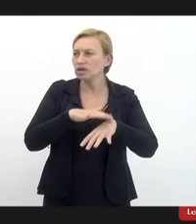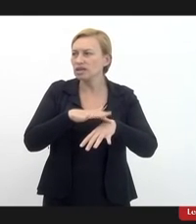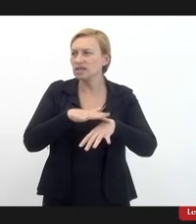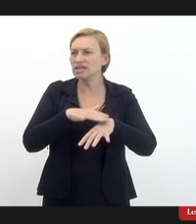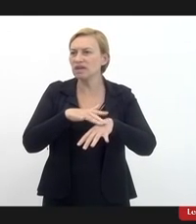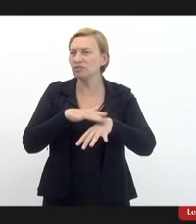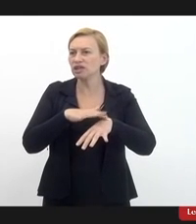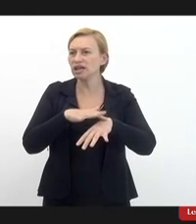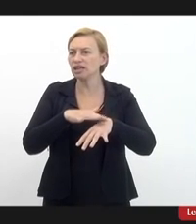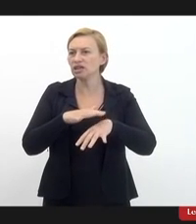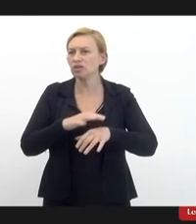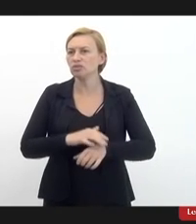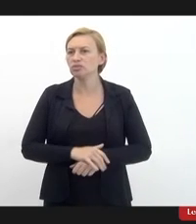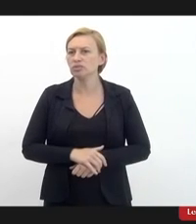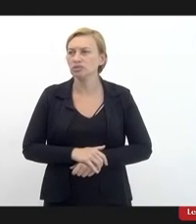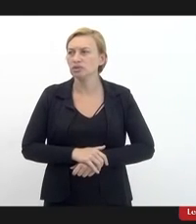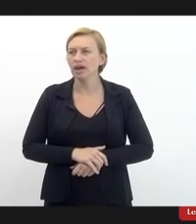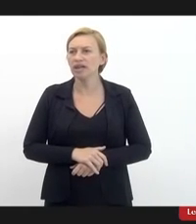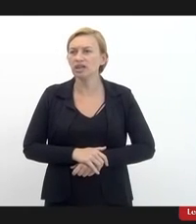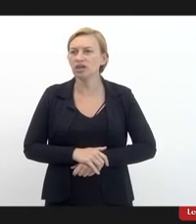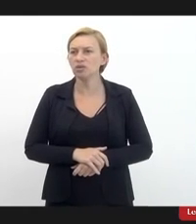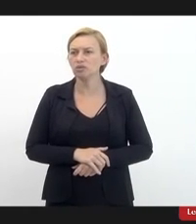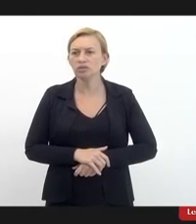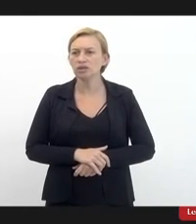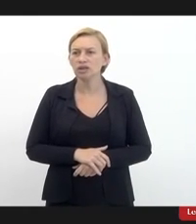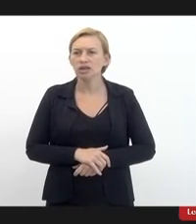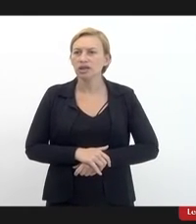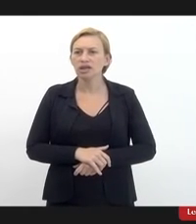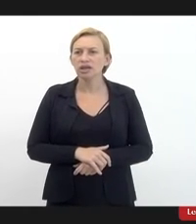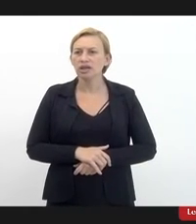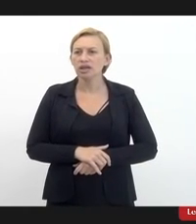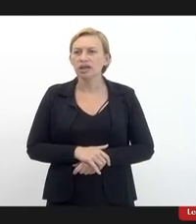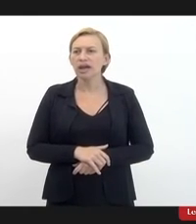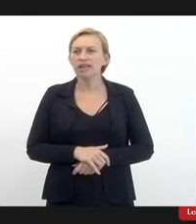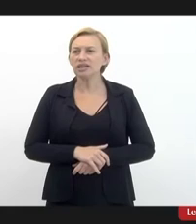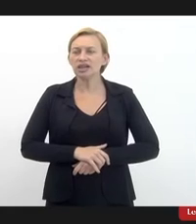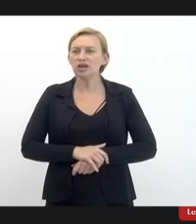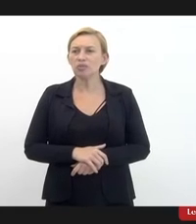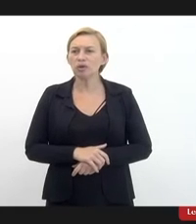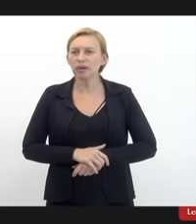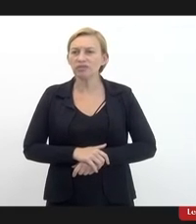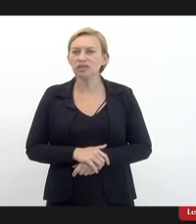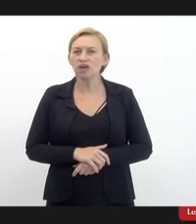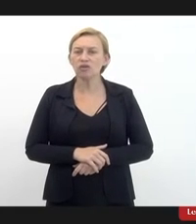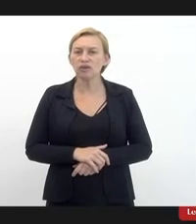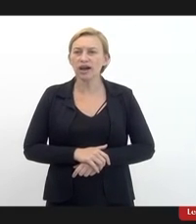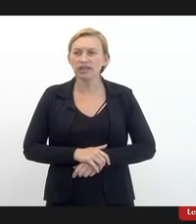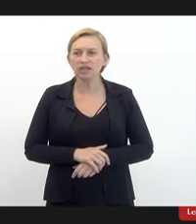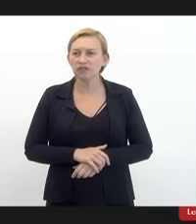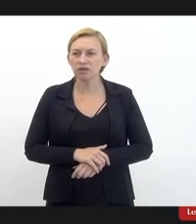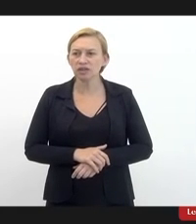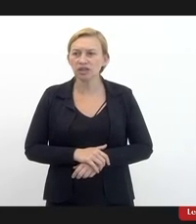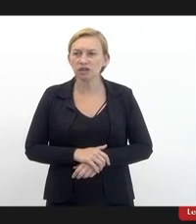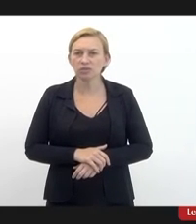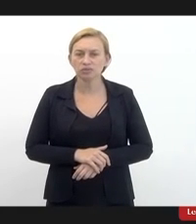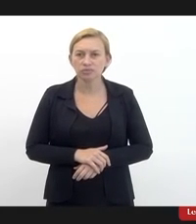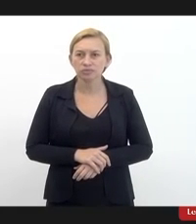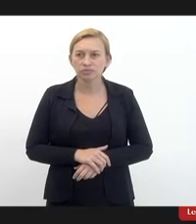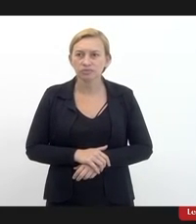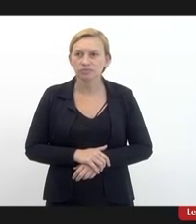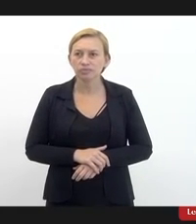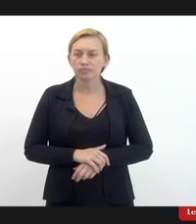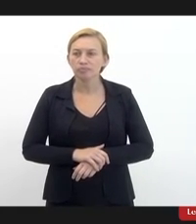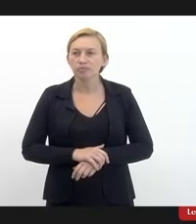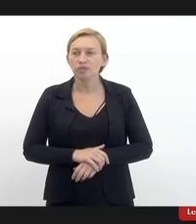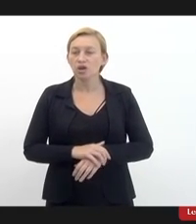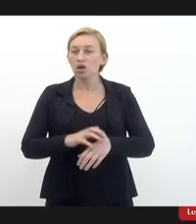você fazer um laudo anual né pra uma uma doença quer dizer um transtorno que não tem